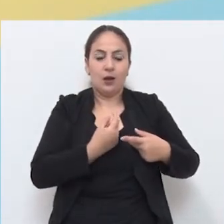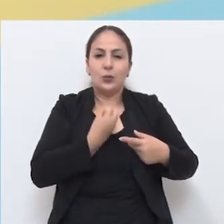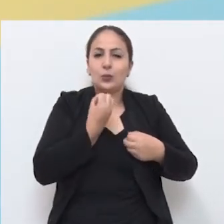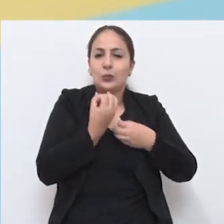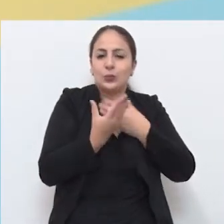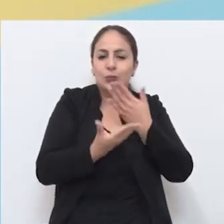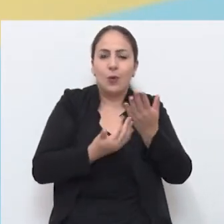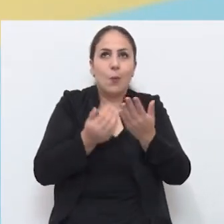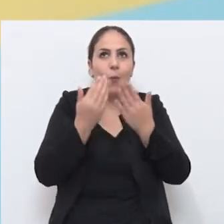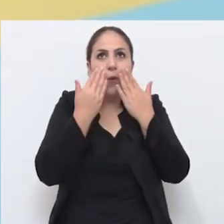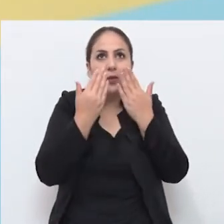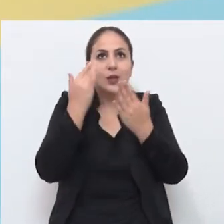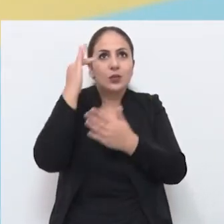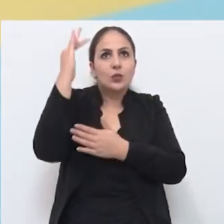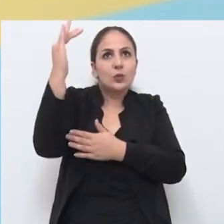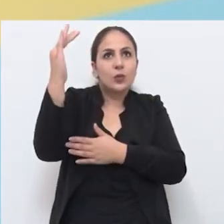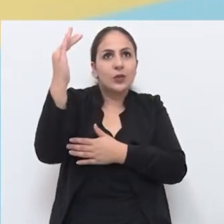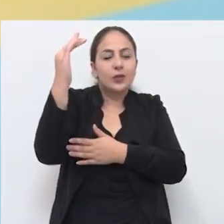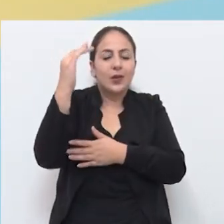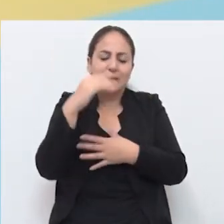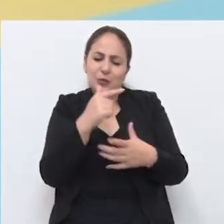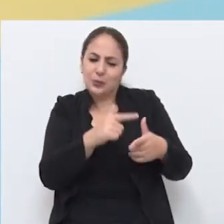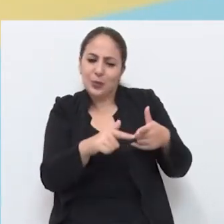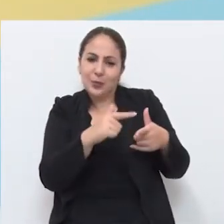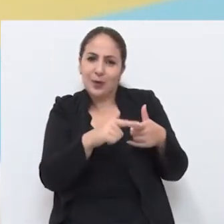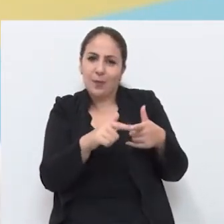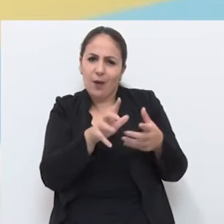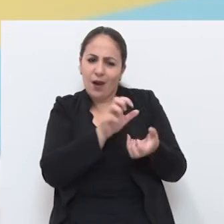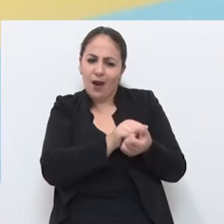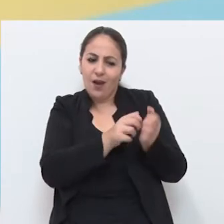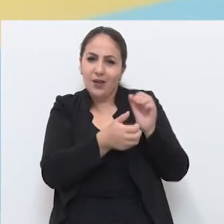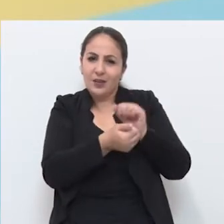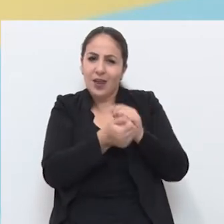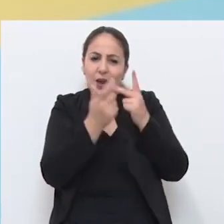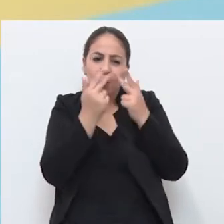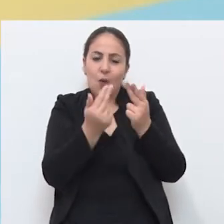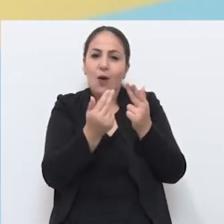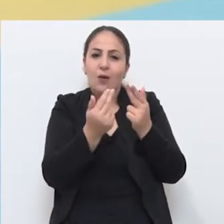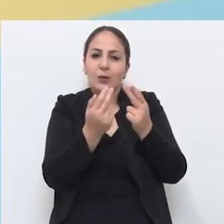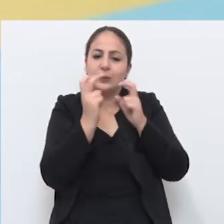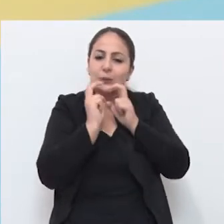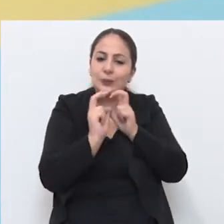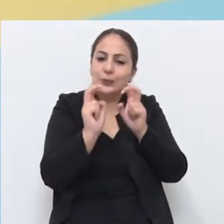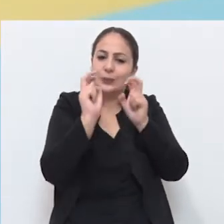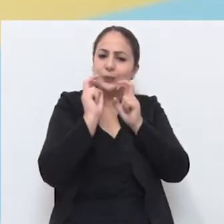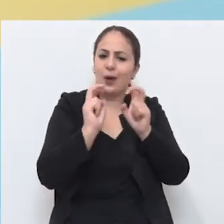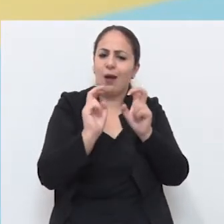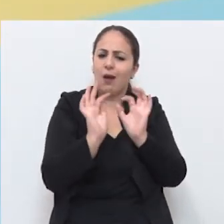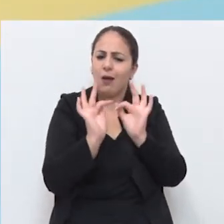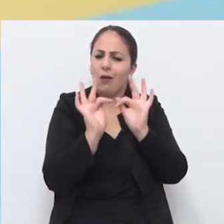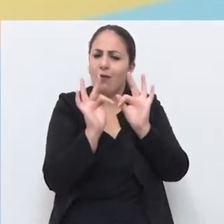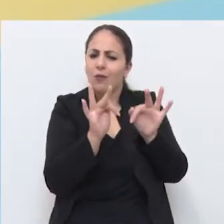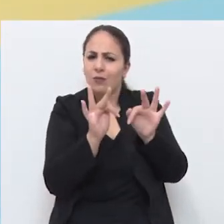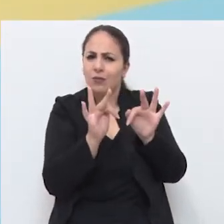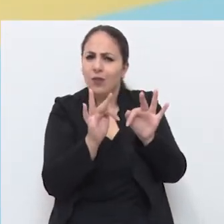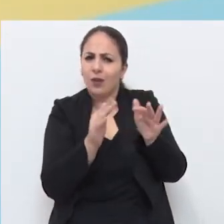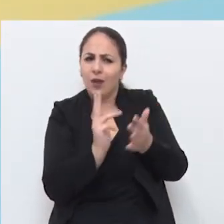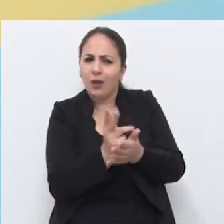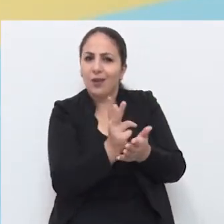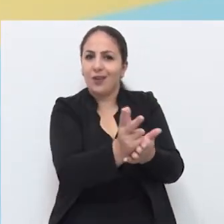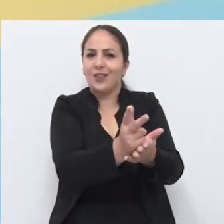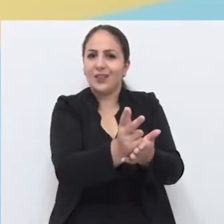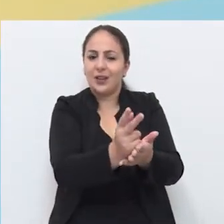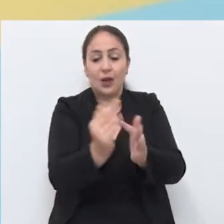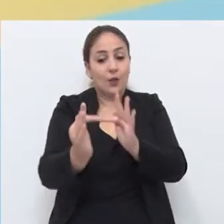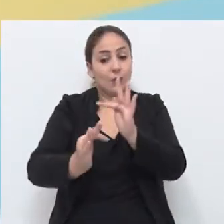em que ele bota os seus sonhos e os seus conflitos. A arte não é nada mais que um grito querendo romper a eternidade.